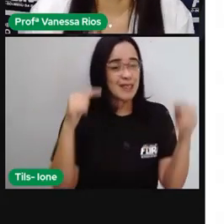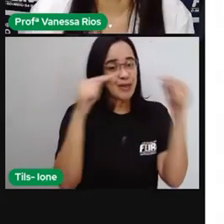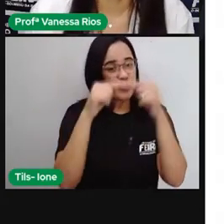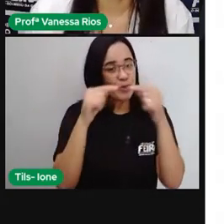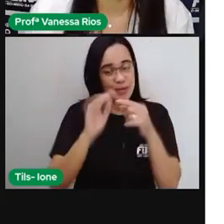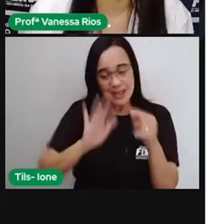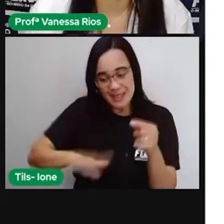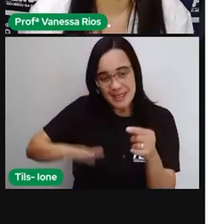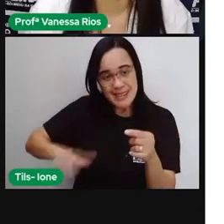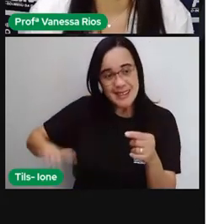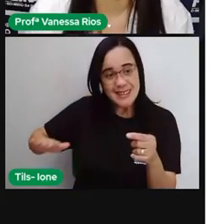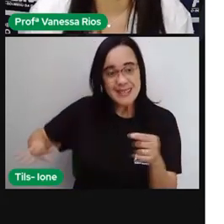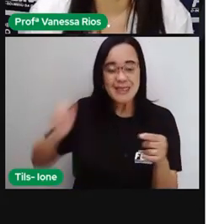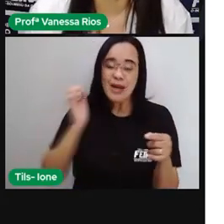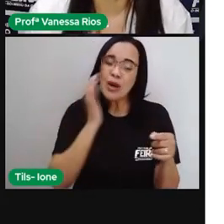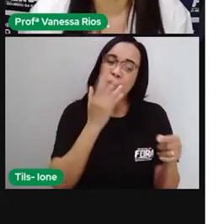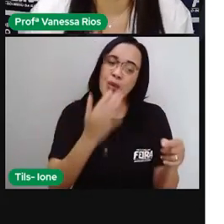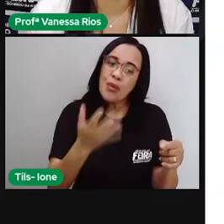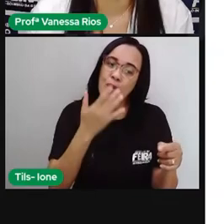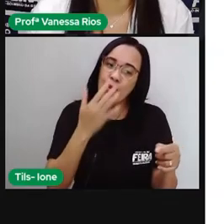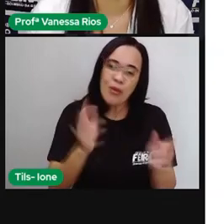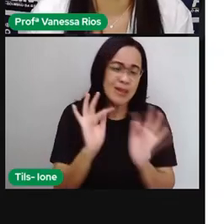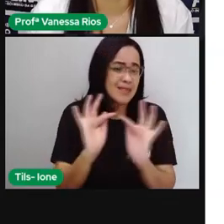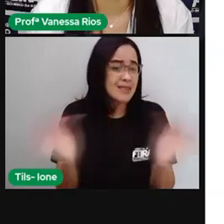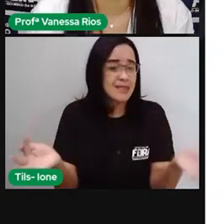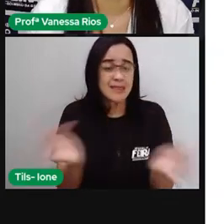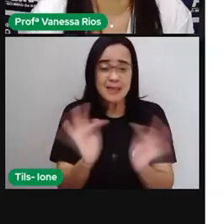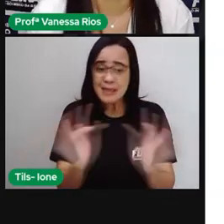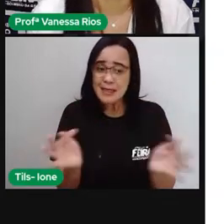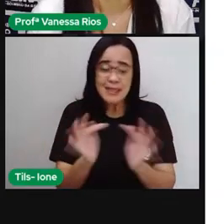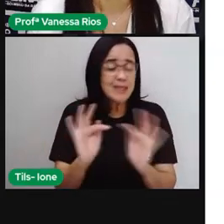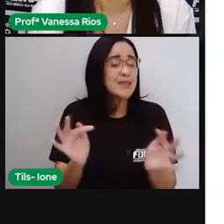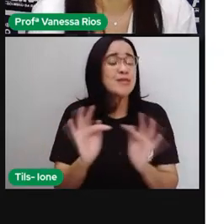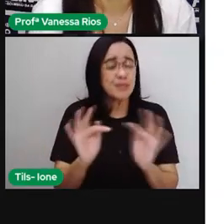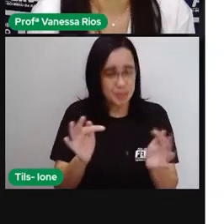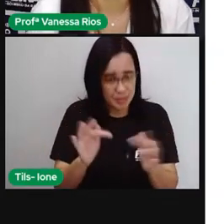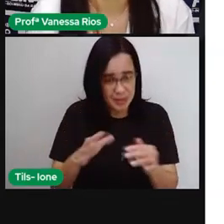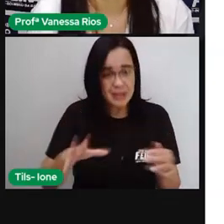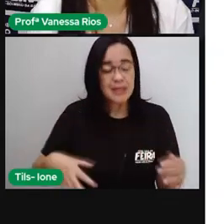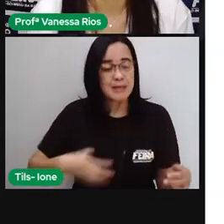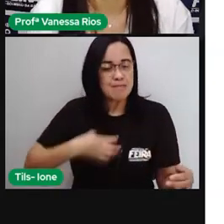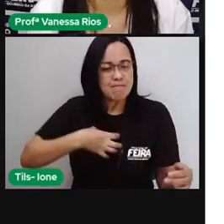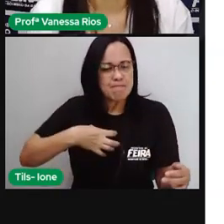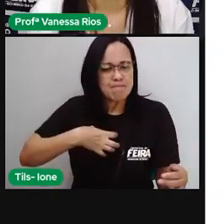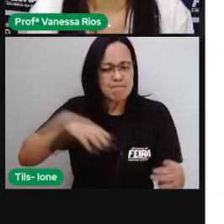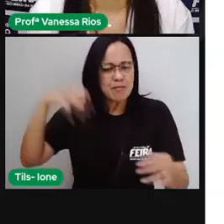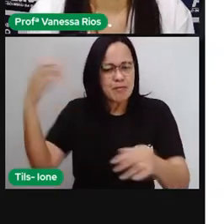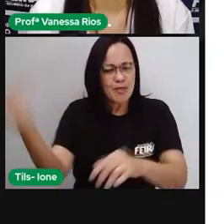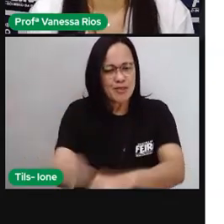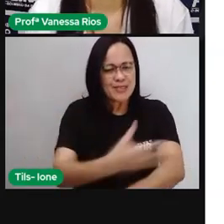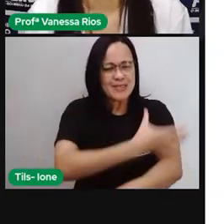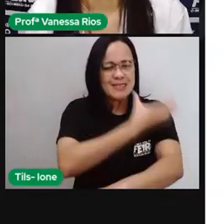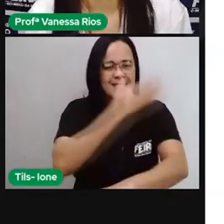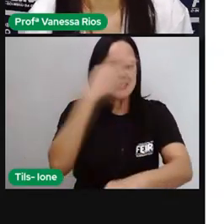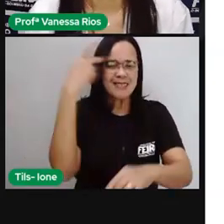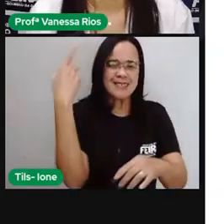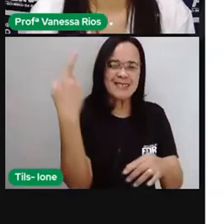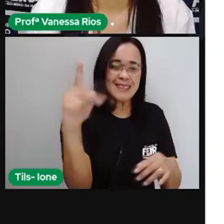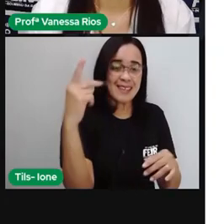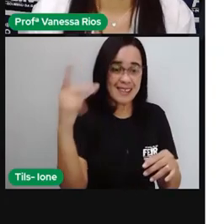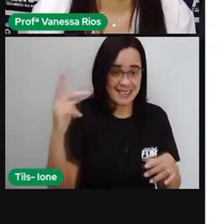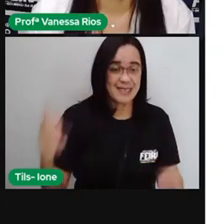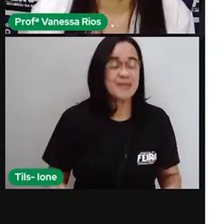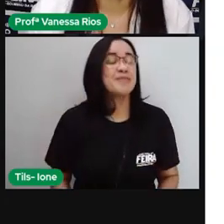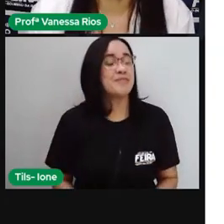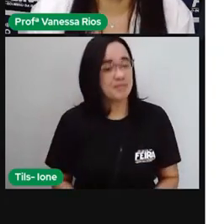no uso das cores, das formas, ele tenta passar aí a emoção, sentimento dele. E que vai mudar